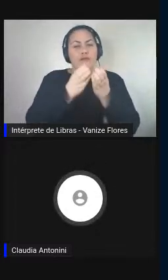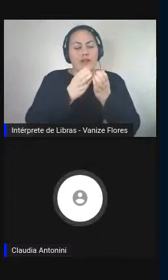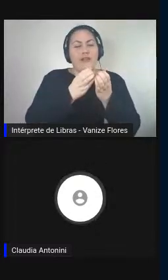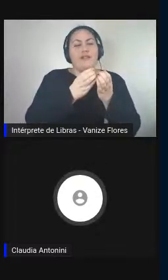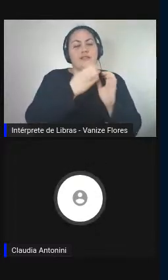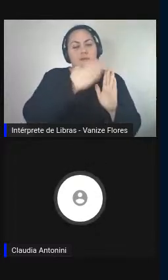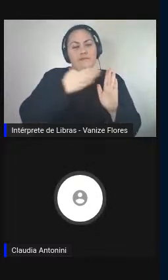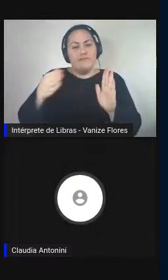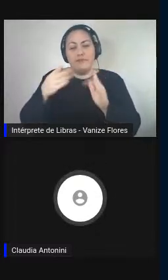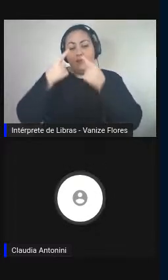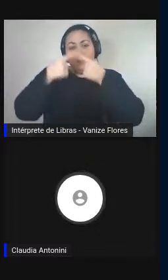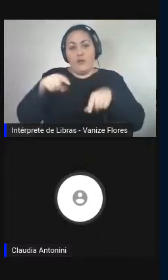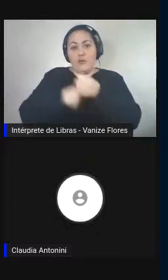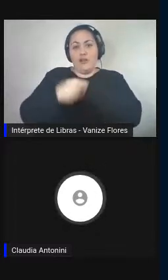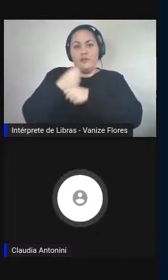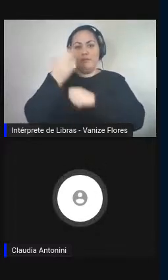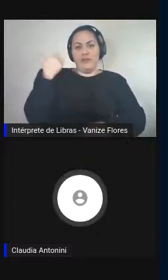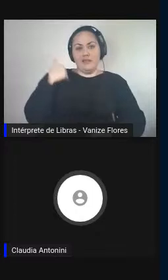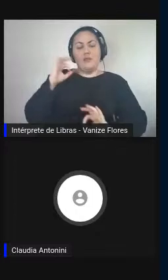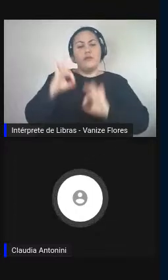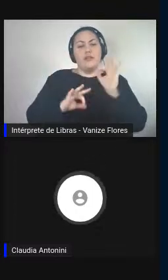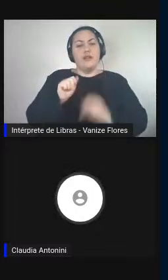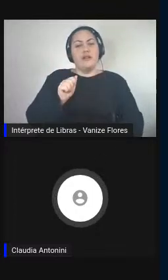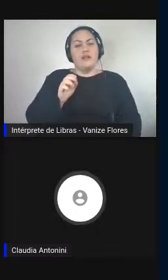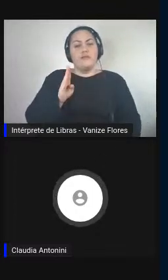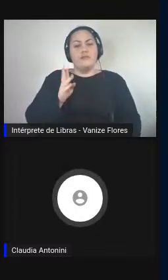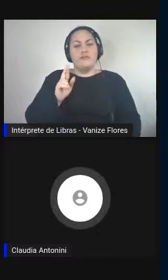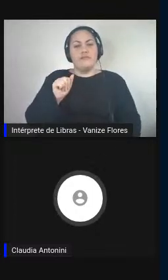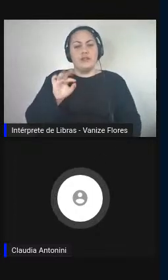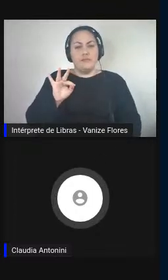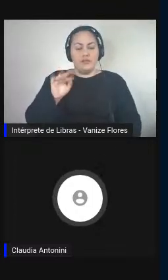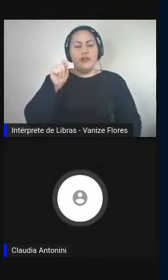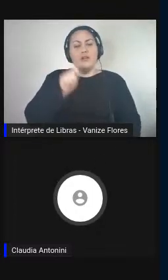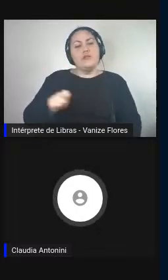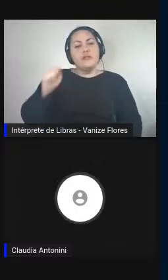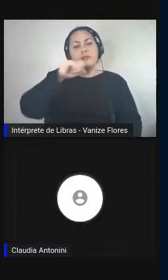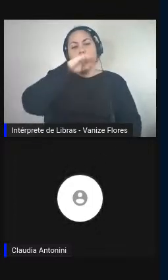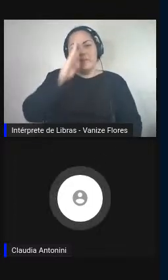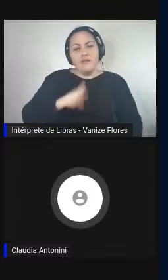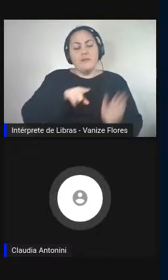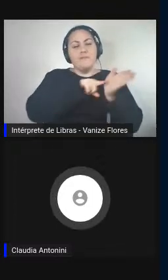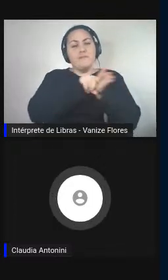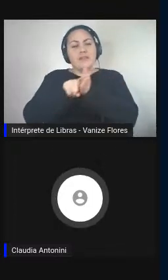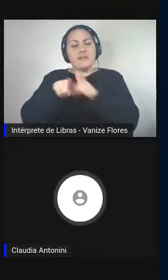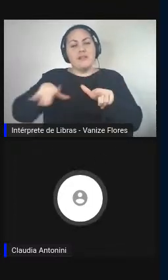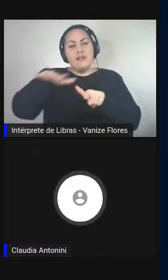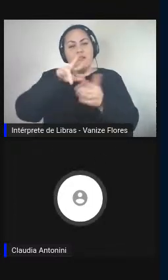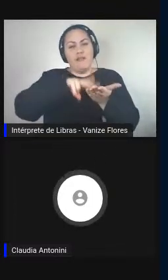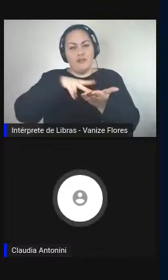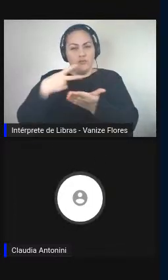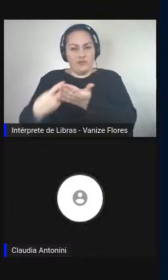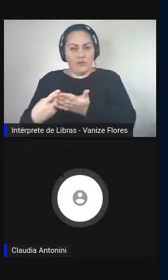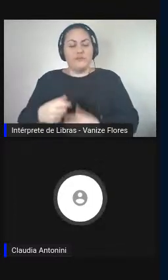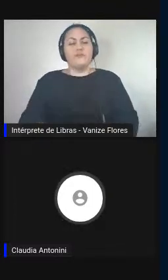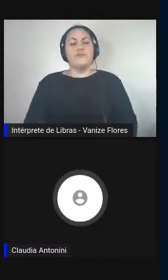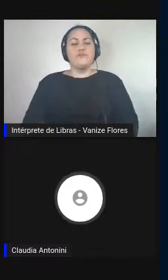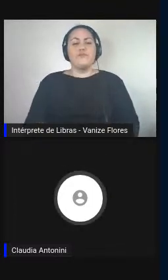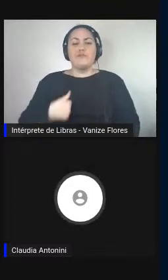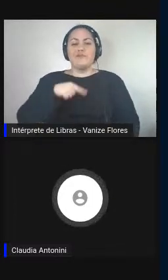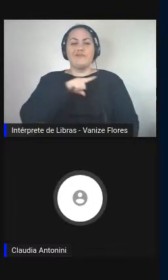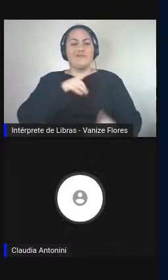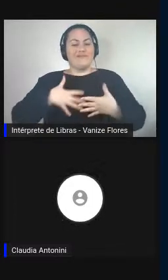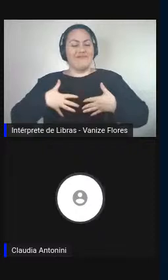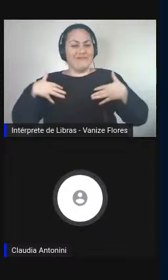passado e organizada da Abrapt, Associação Brasileira de Pesquisadores de Introdução. Tenho a honra de dividir o palco